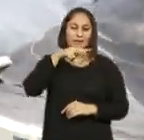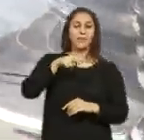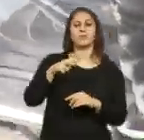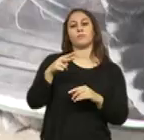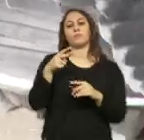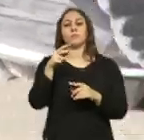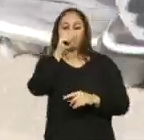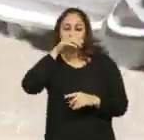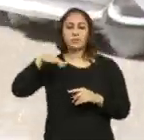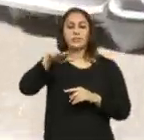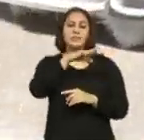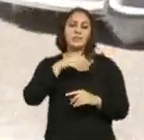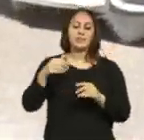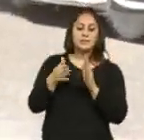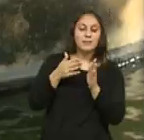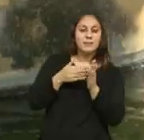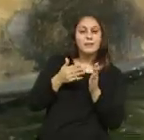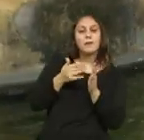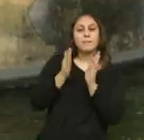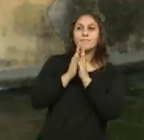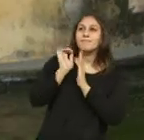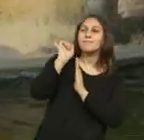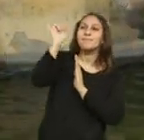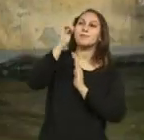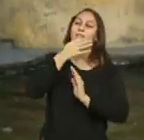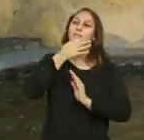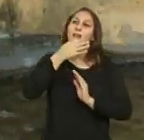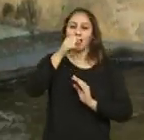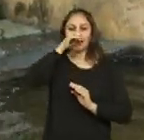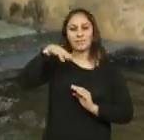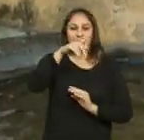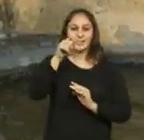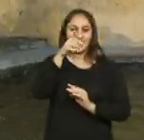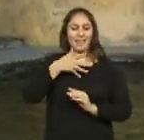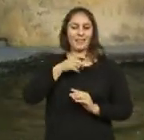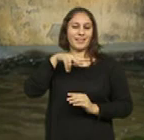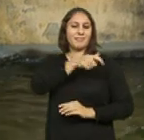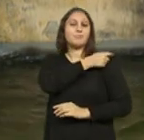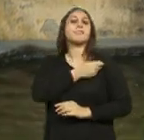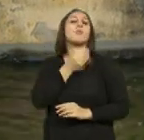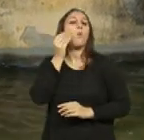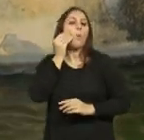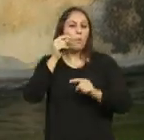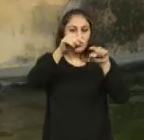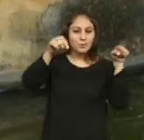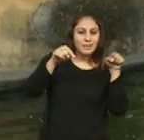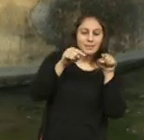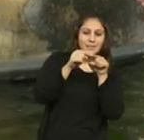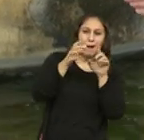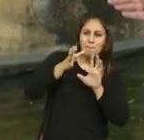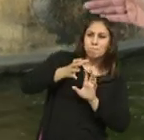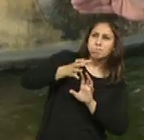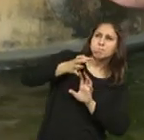Bíblico de Éden, que está aqui representado nestes retângulos arborizados